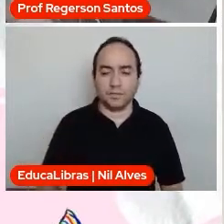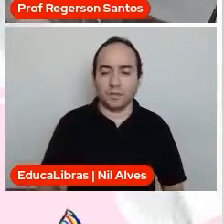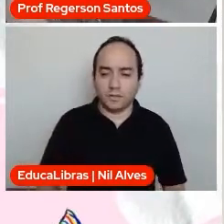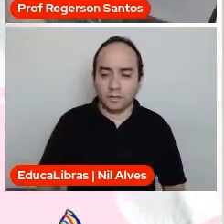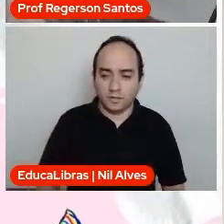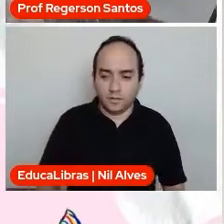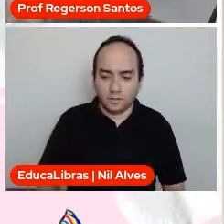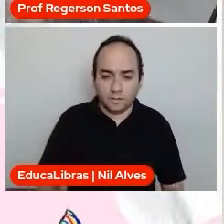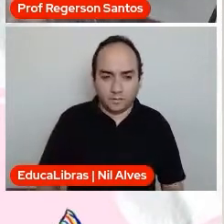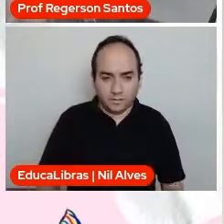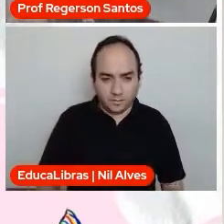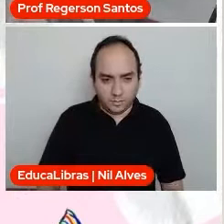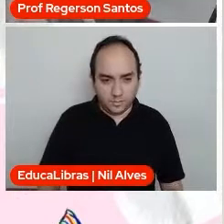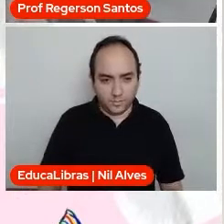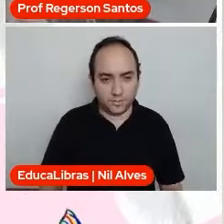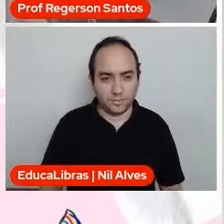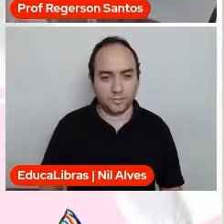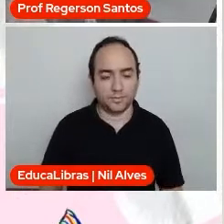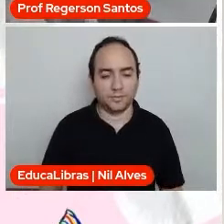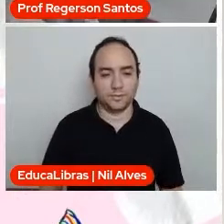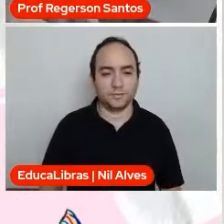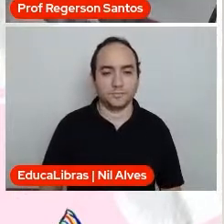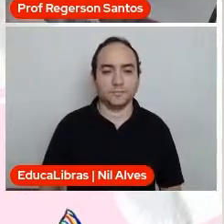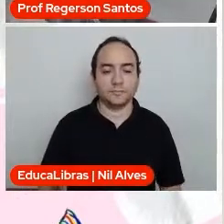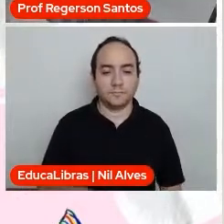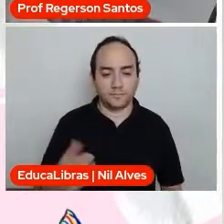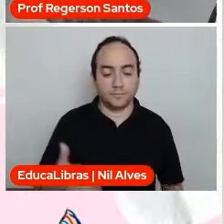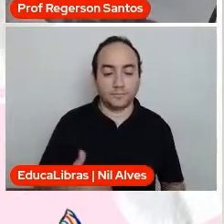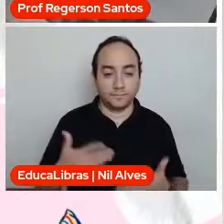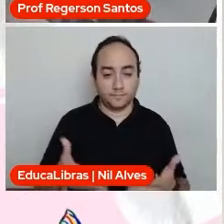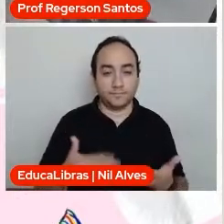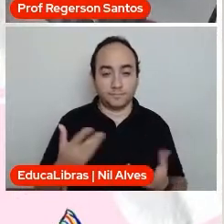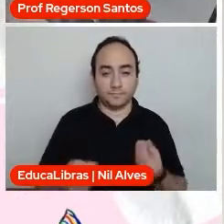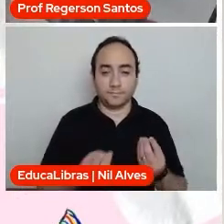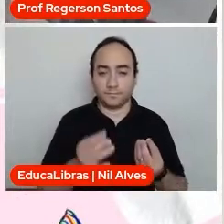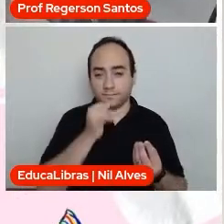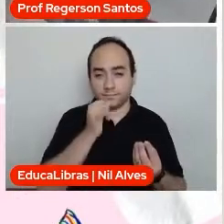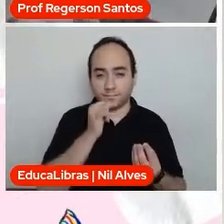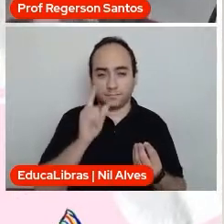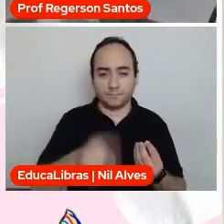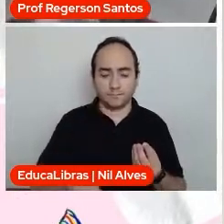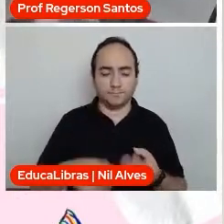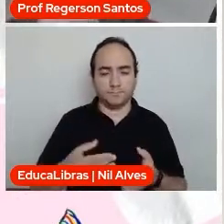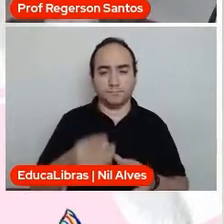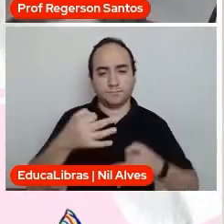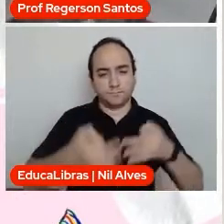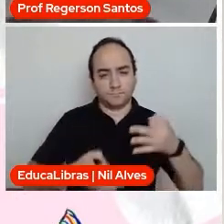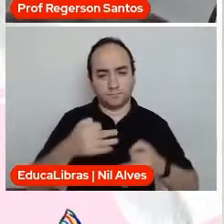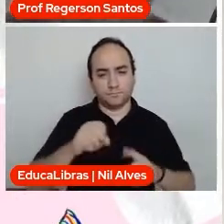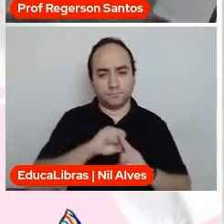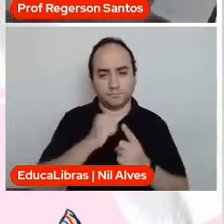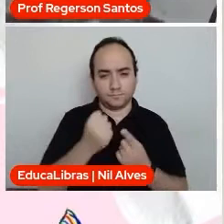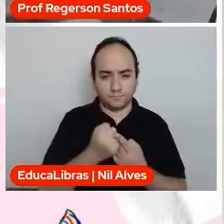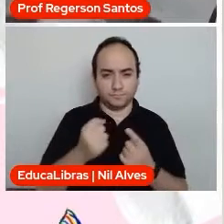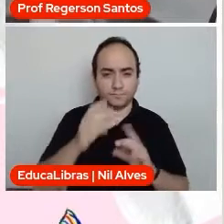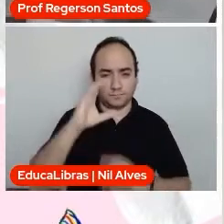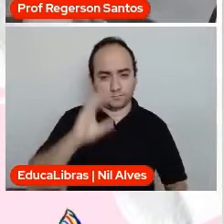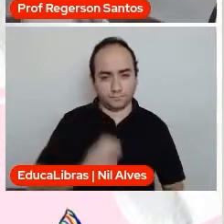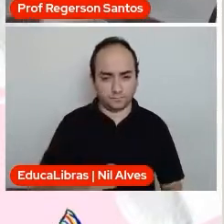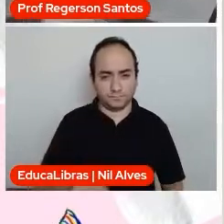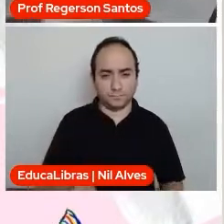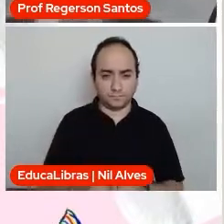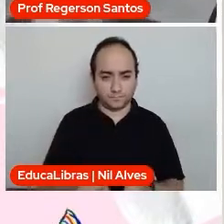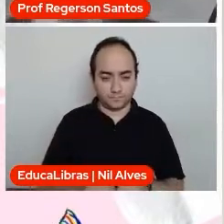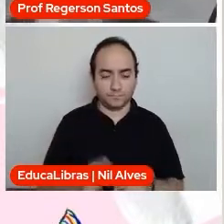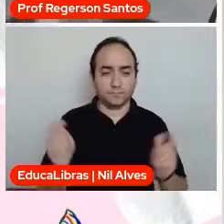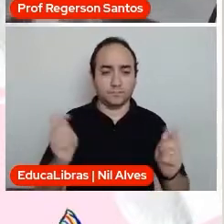Então, promover a justiça social e cidadania não existe, não há possibilidade alguma da gente fazer isso daí se